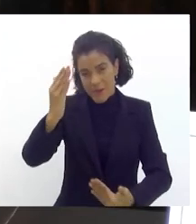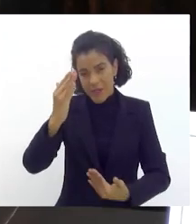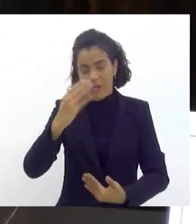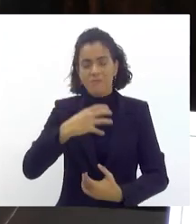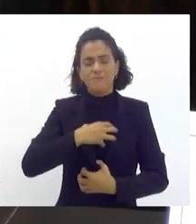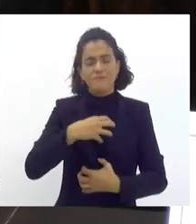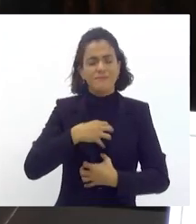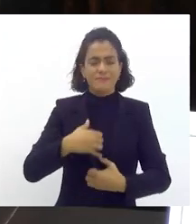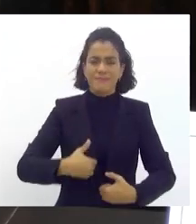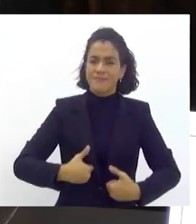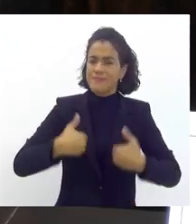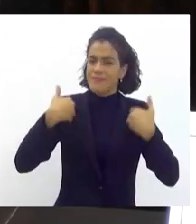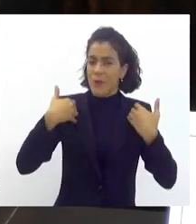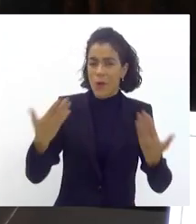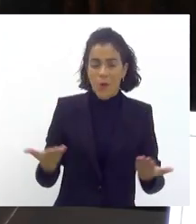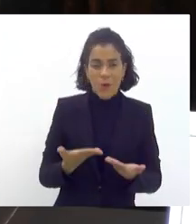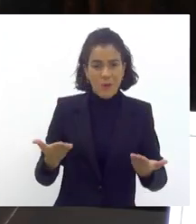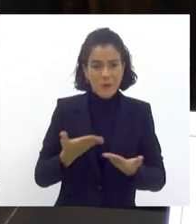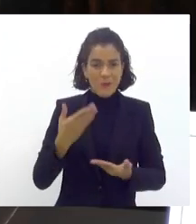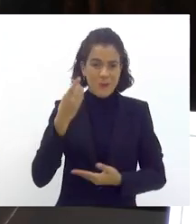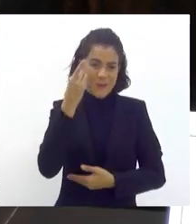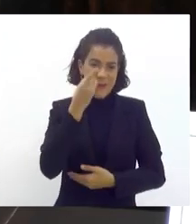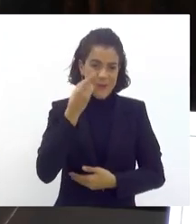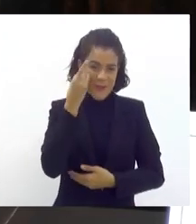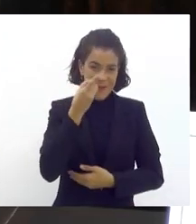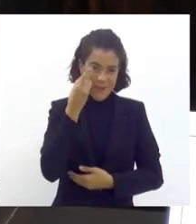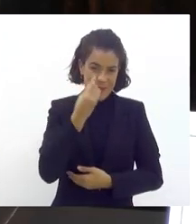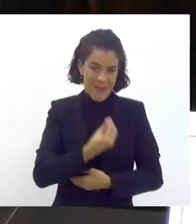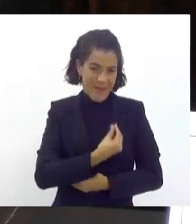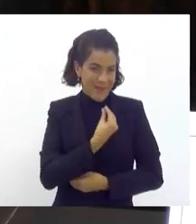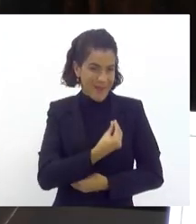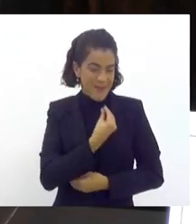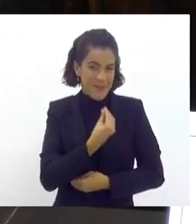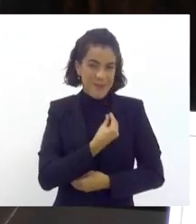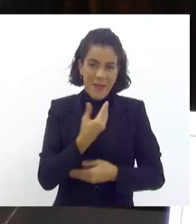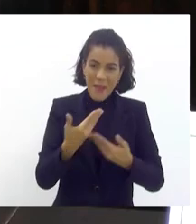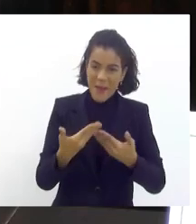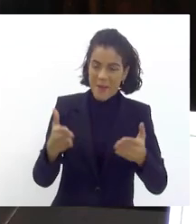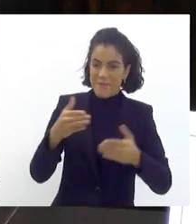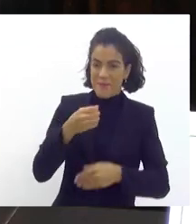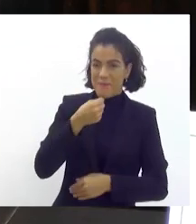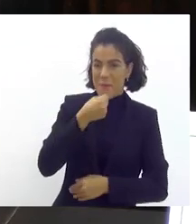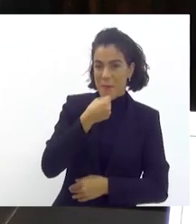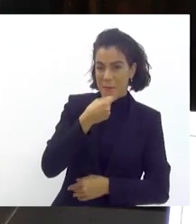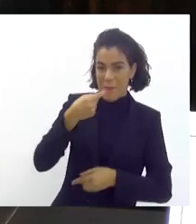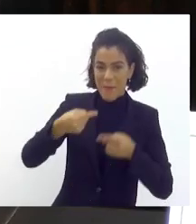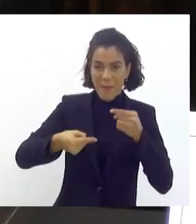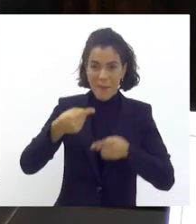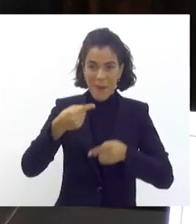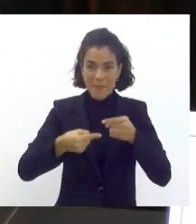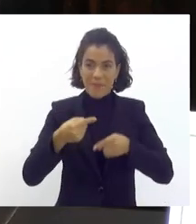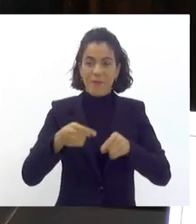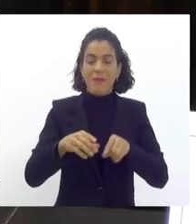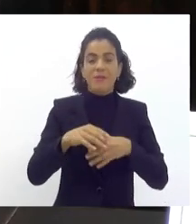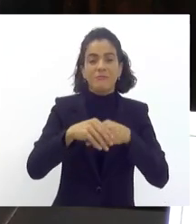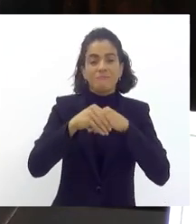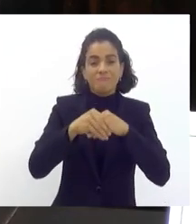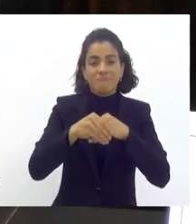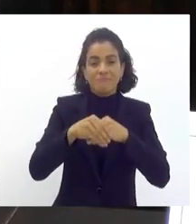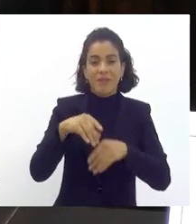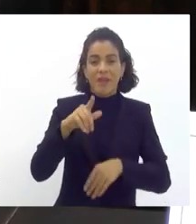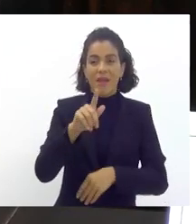sinto muito honrado de hoje como deputado estar aqui abrindo esse debate queria saudar também o Gabriel Davi que estava aqui